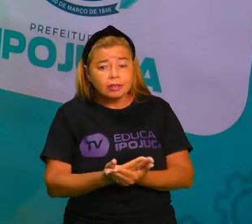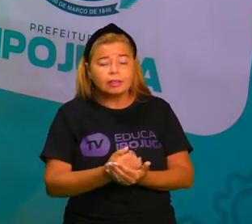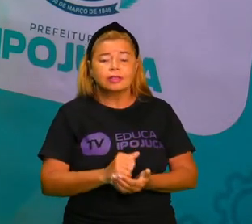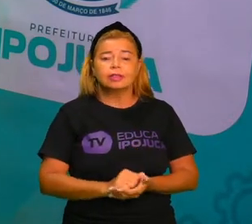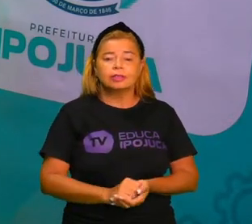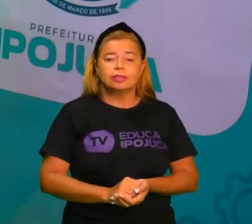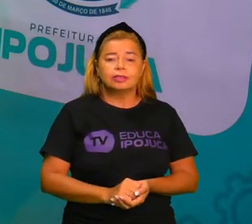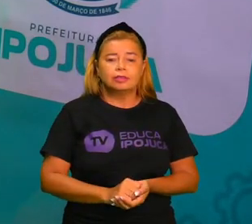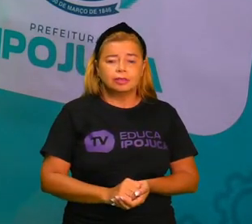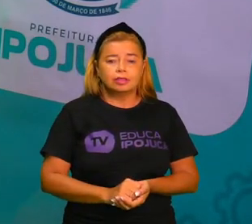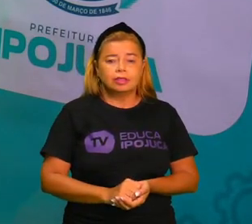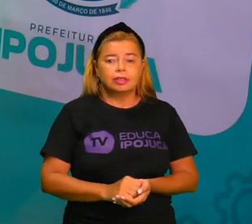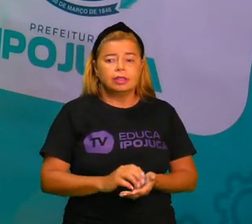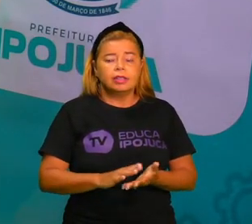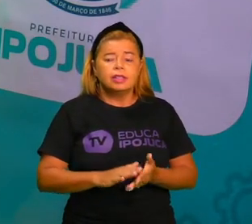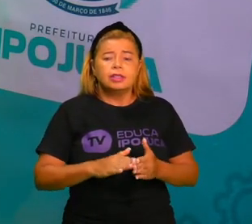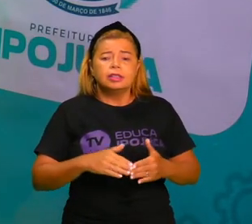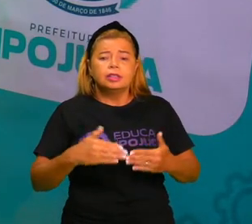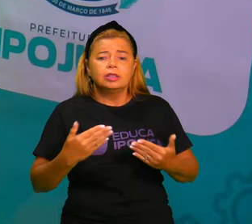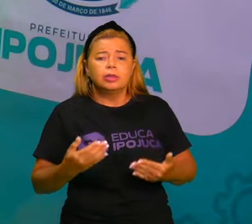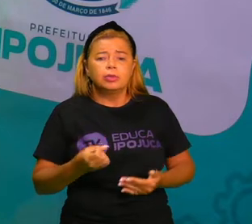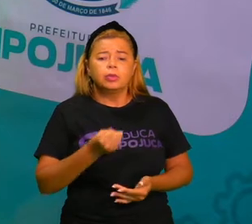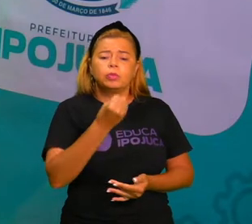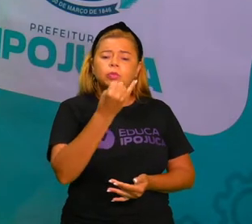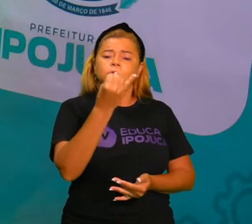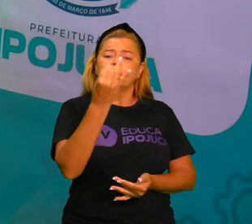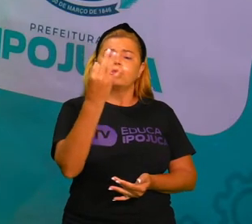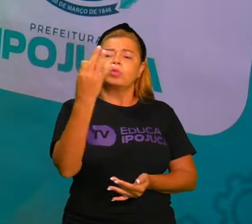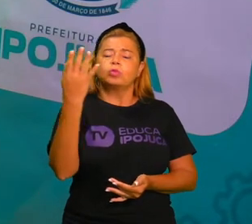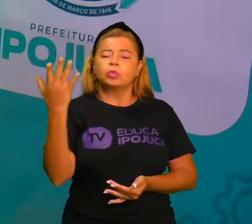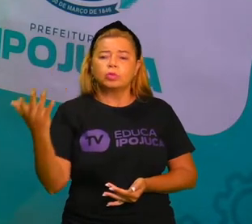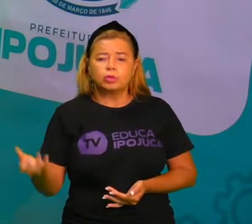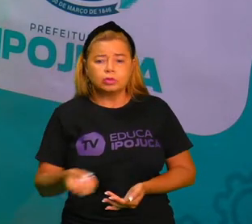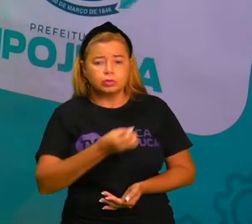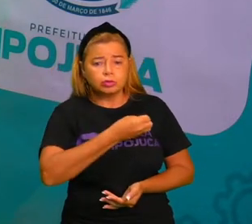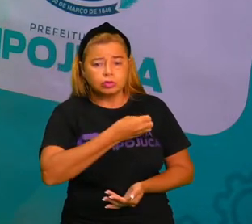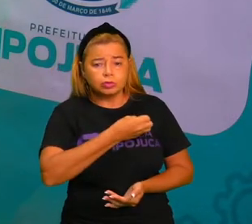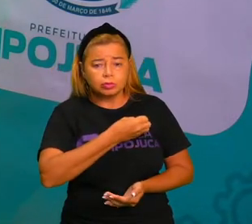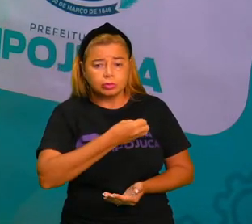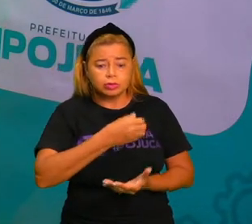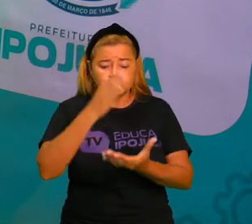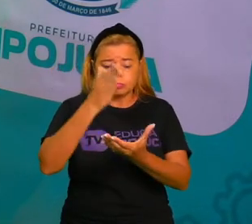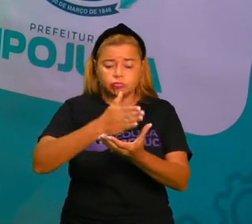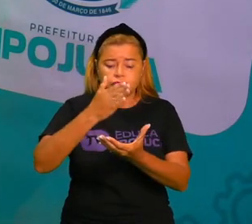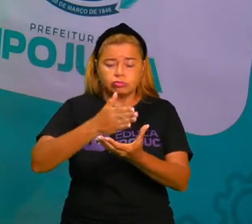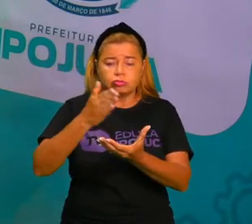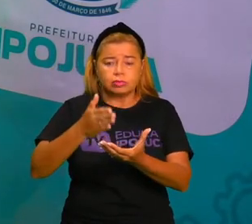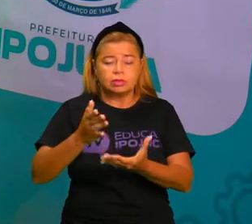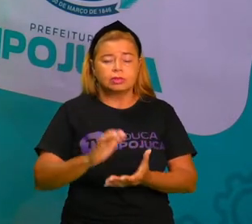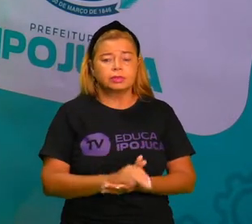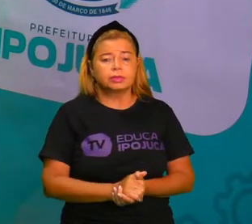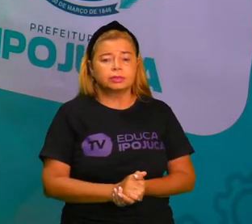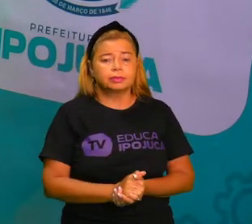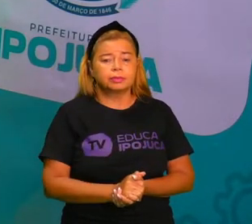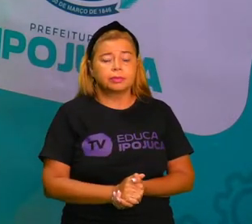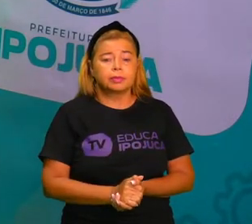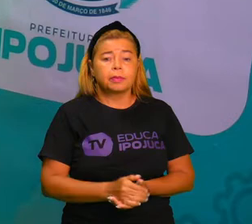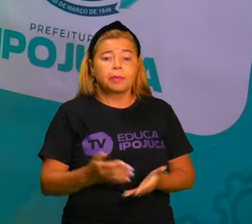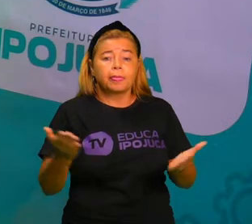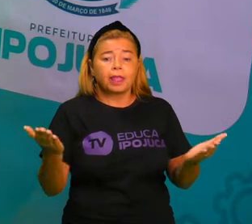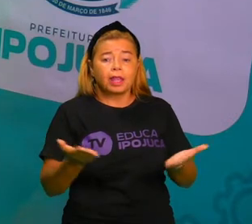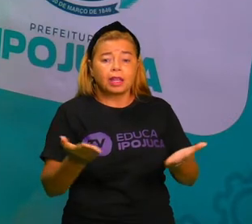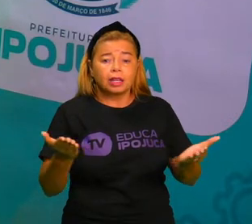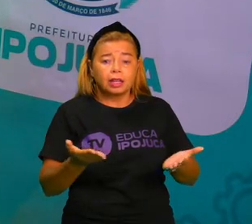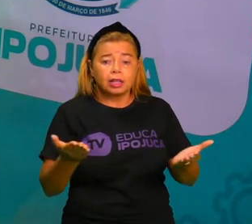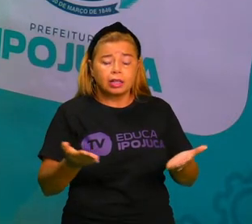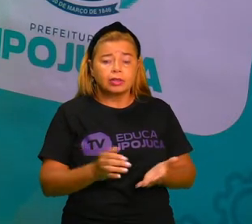palavras quanto ao número de sílabas. Que é fácil. Já aprendemos. Então, e agora nós iremos para